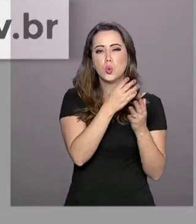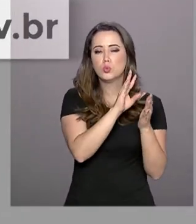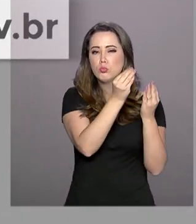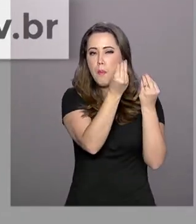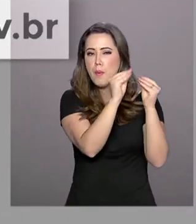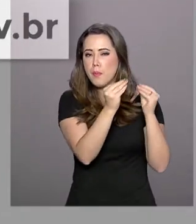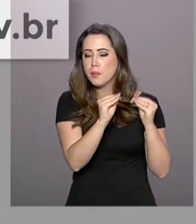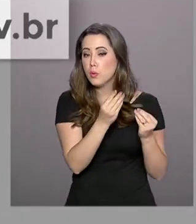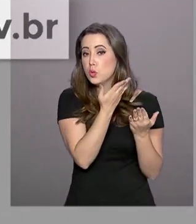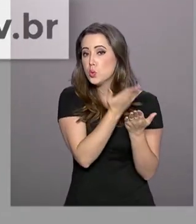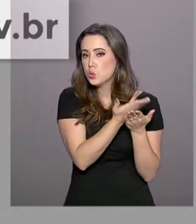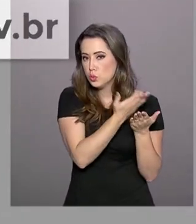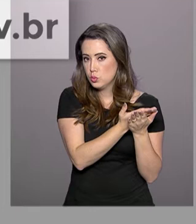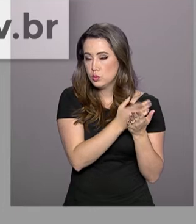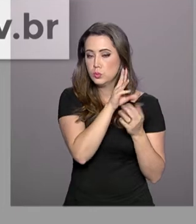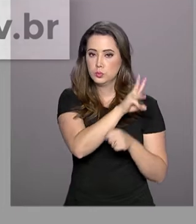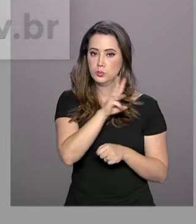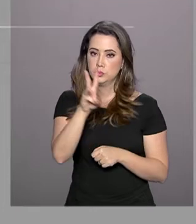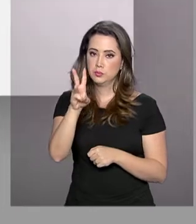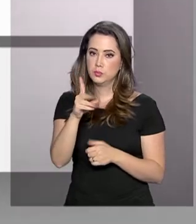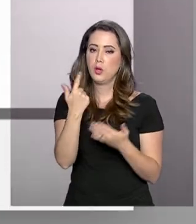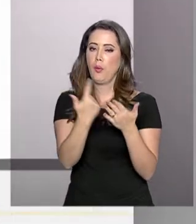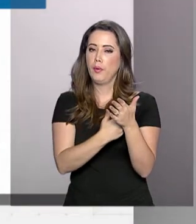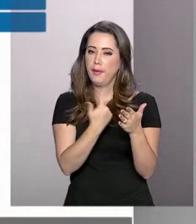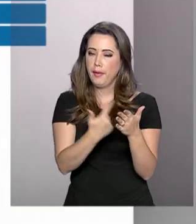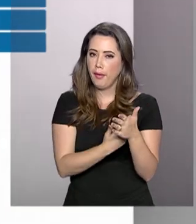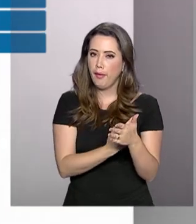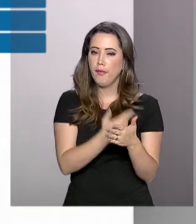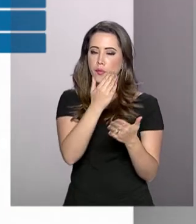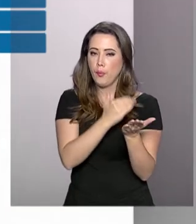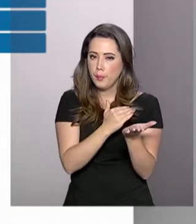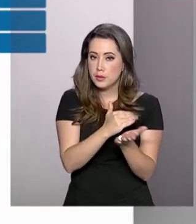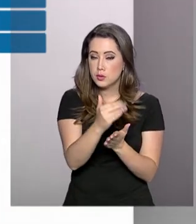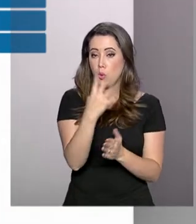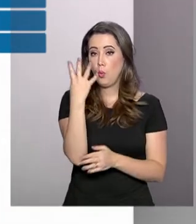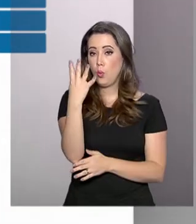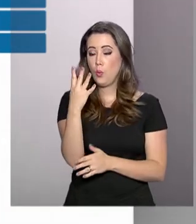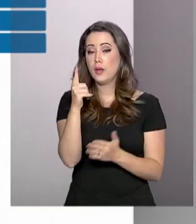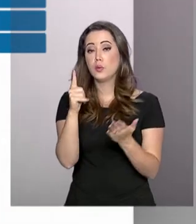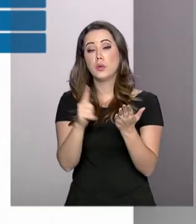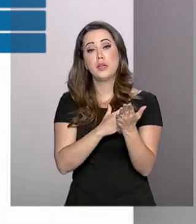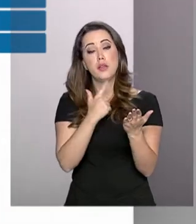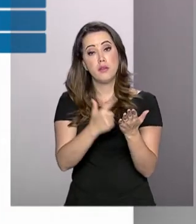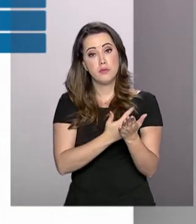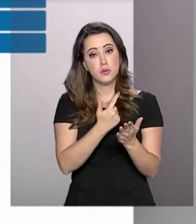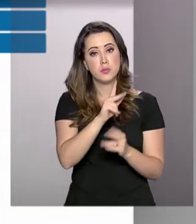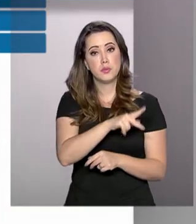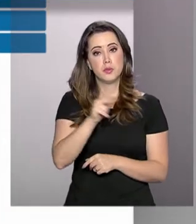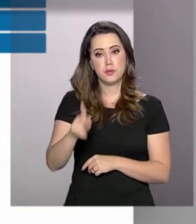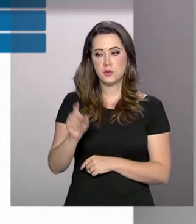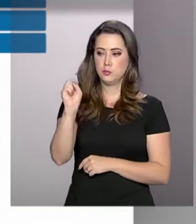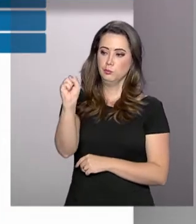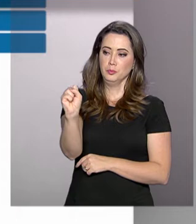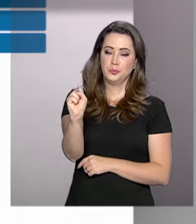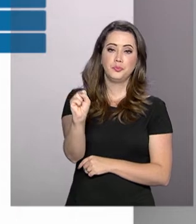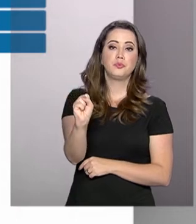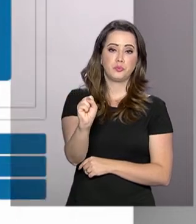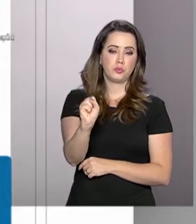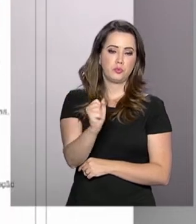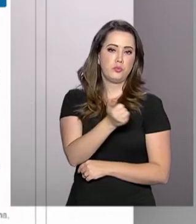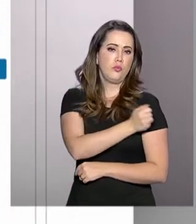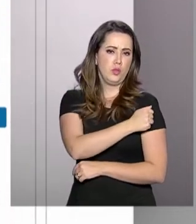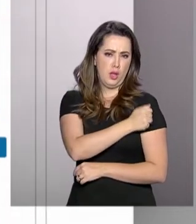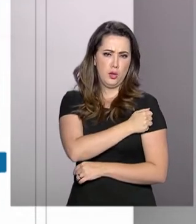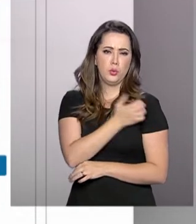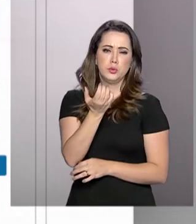Exame na internet. Tem um livro introdutório, quatro livros para professores e oito para estudantes, além das provas